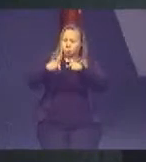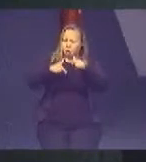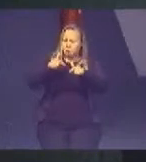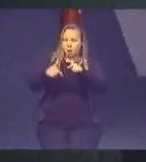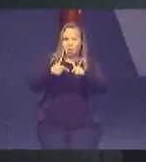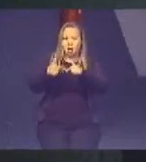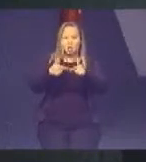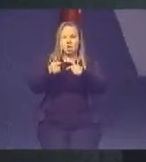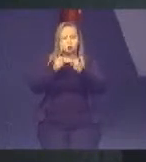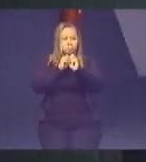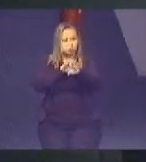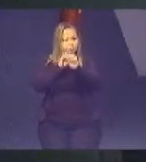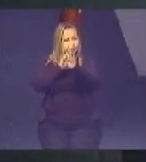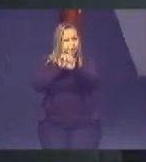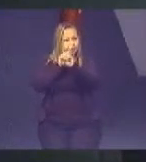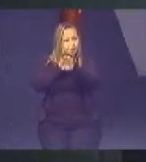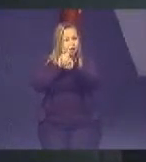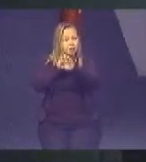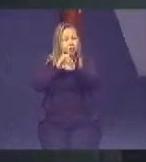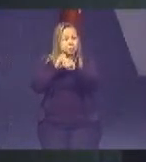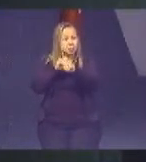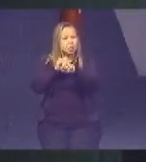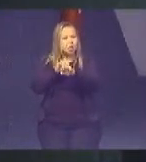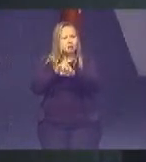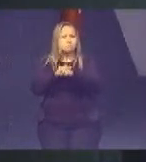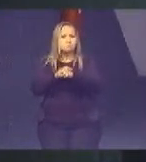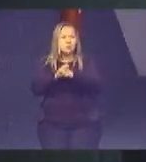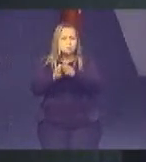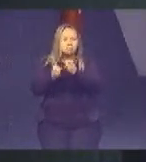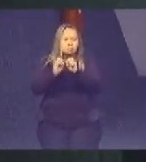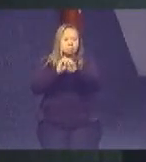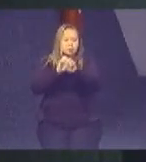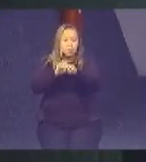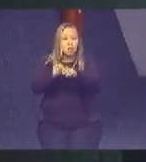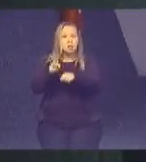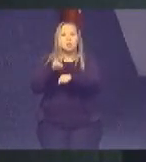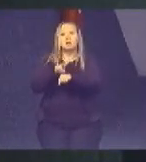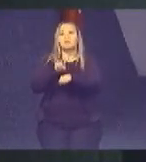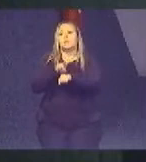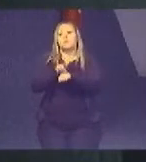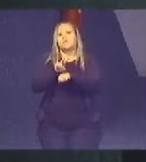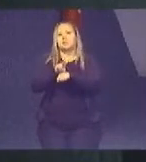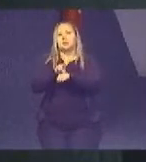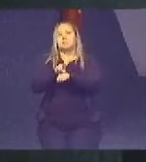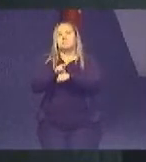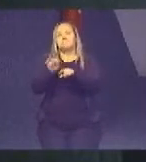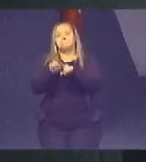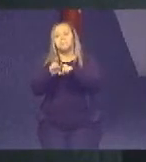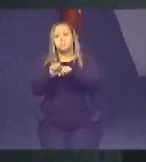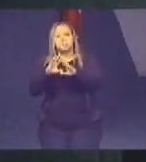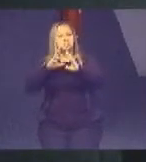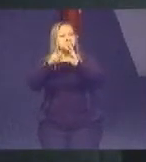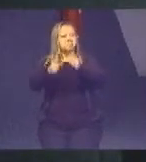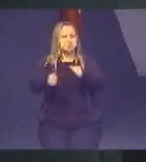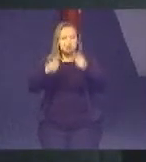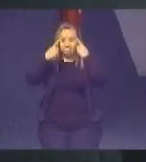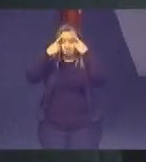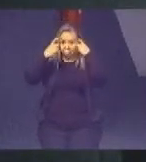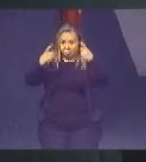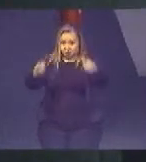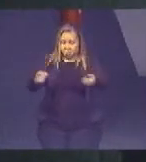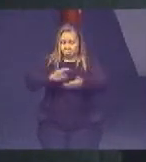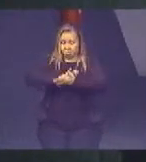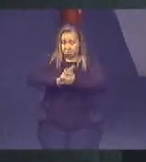ensinar, para orientar e para prevenir todas as formas de violência e discriminação.